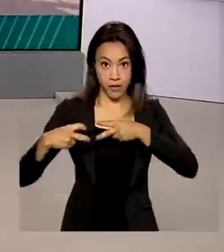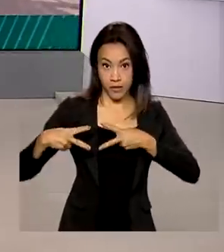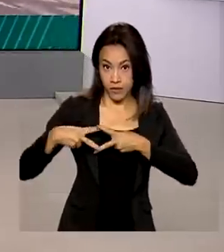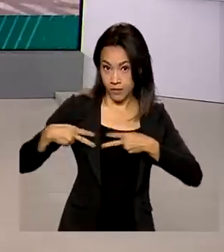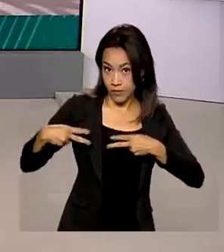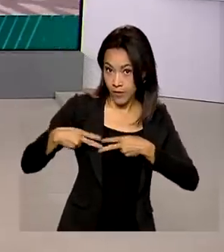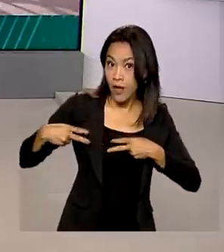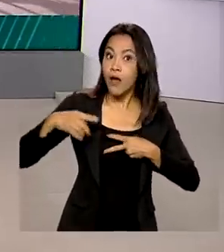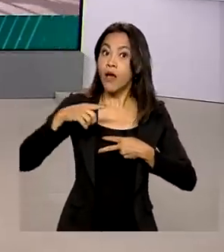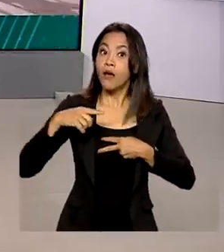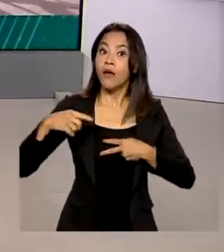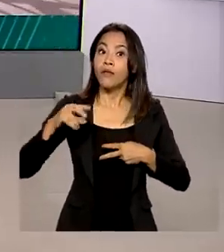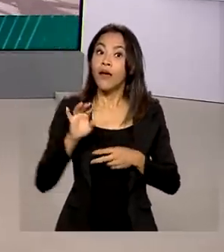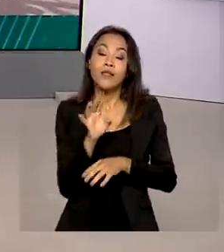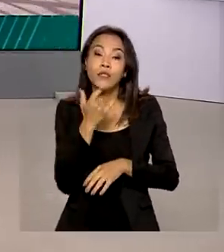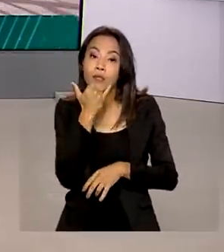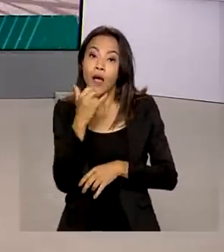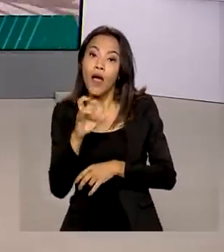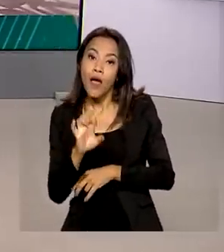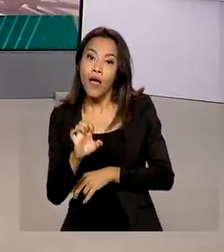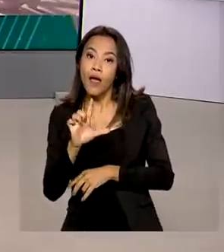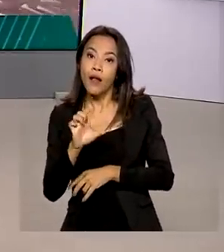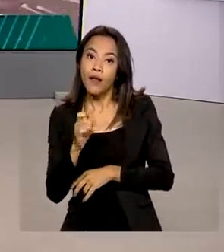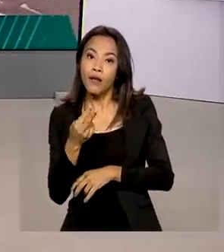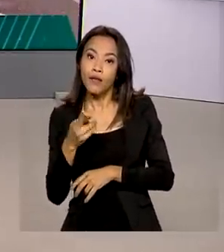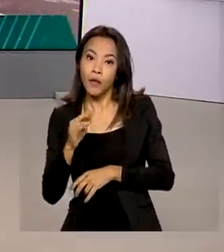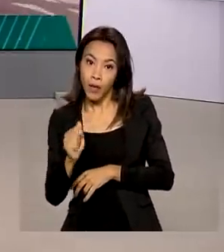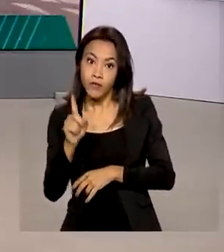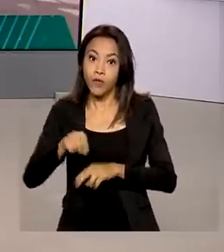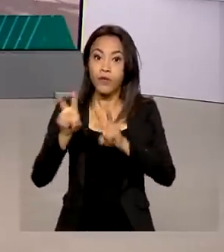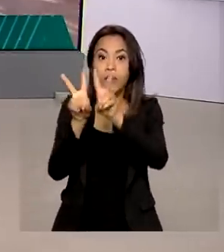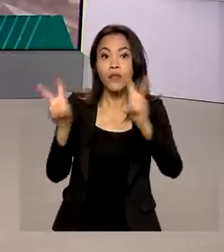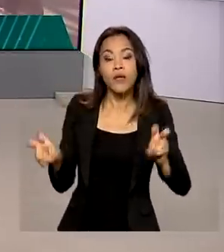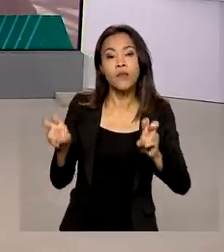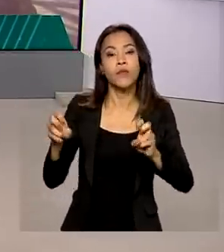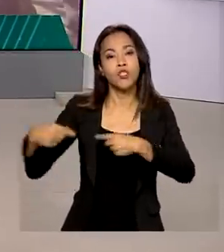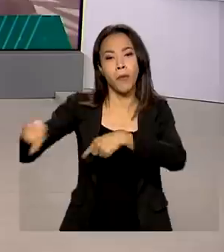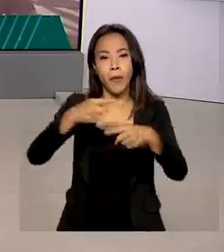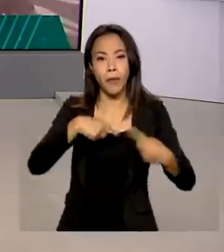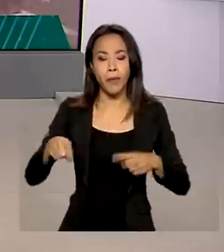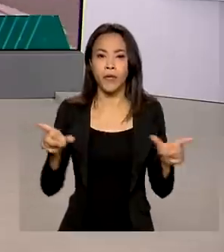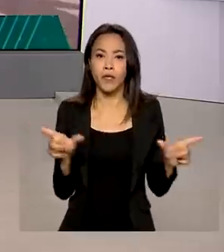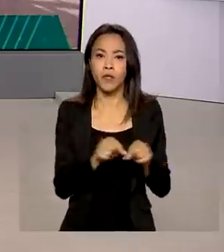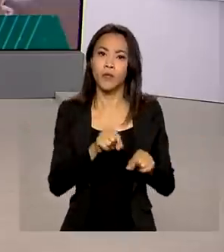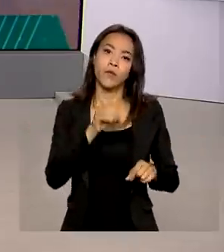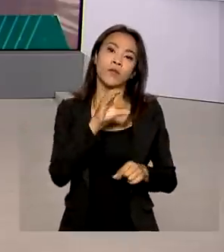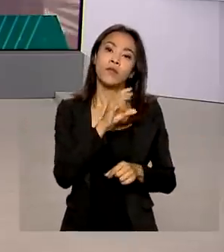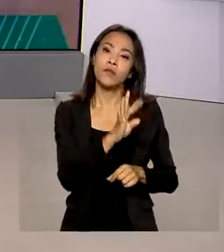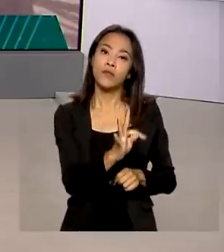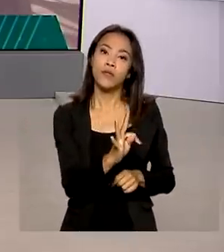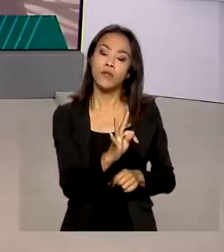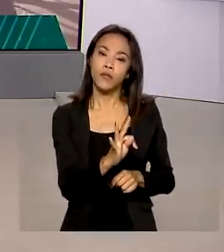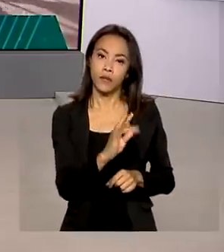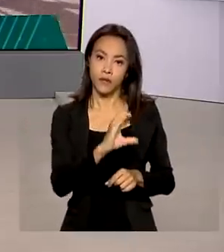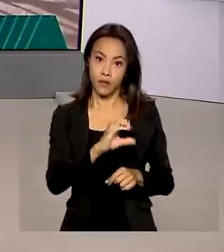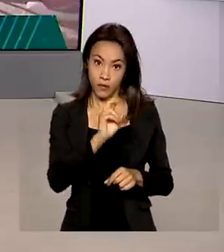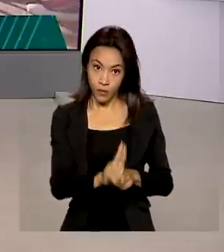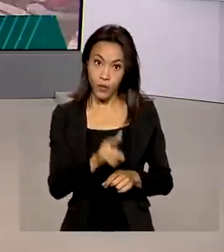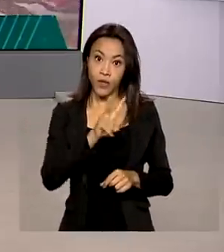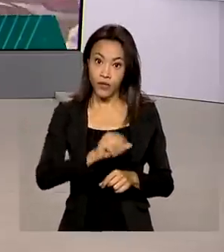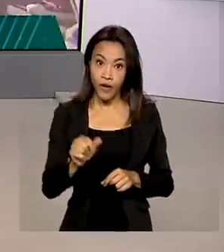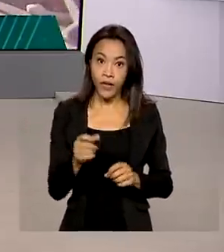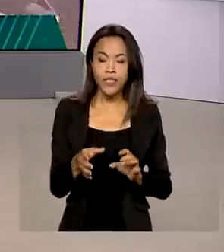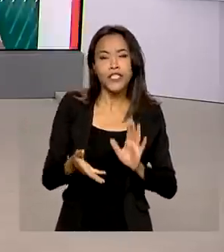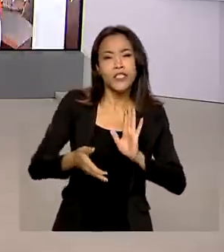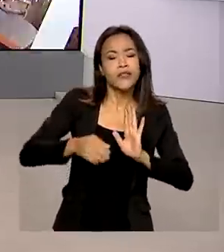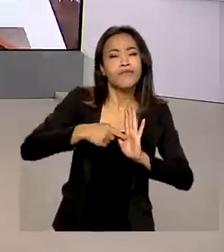encontro no Tribunal de Contas da União. Os ministros Paulo Guedes e Bento Albuquerque lembraram que o processo vai destravar investimentos no